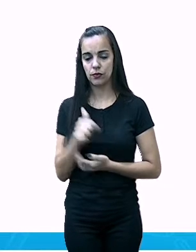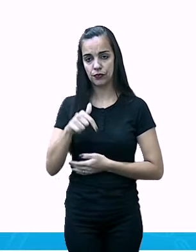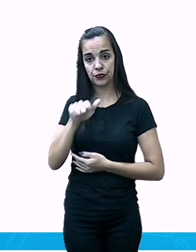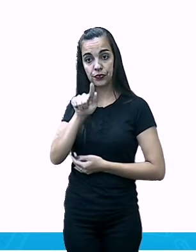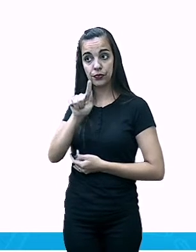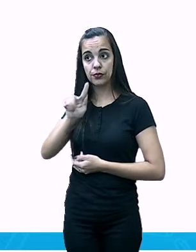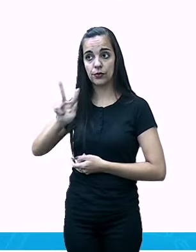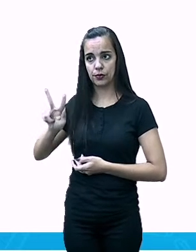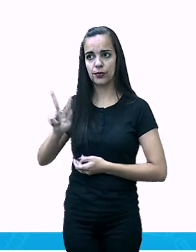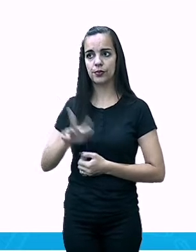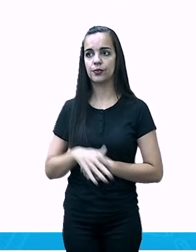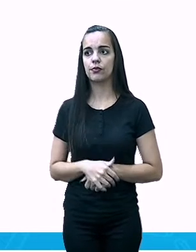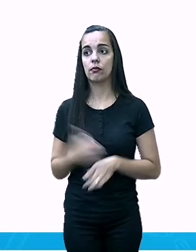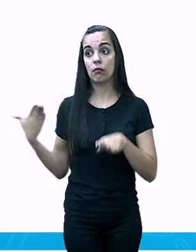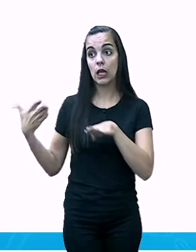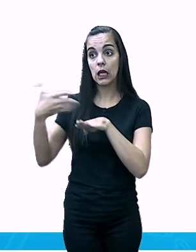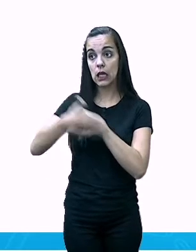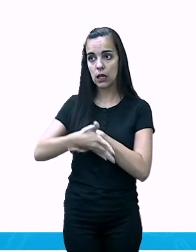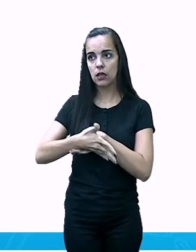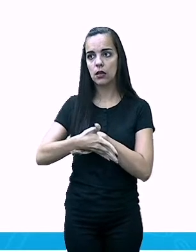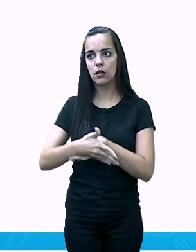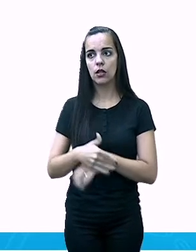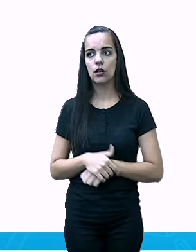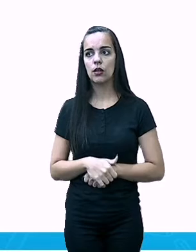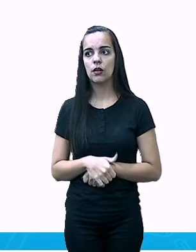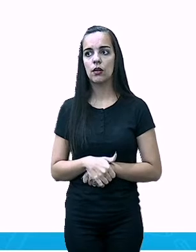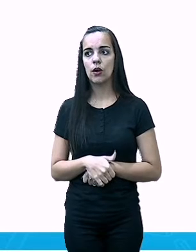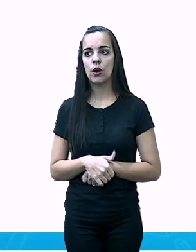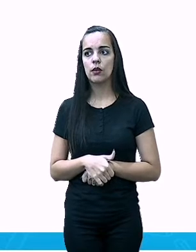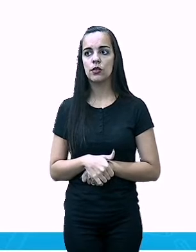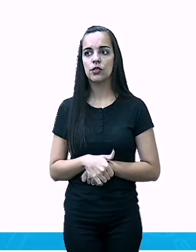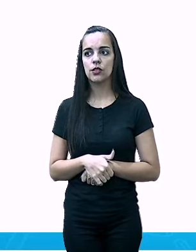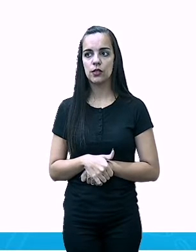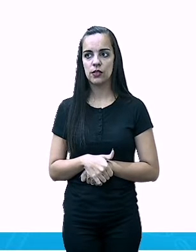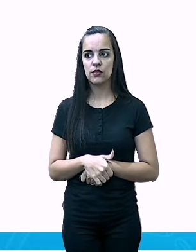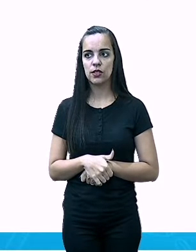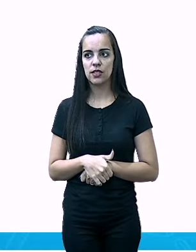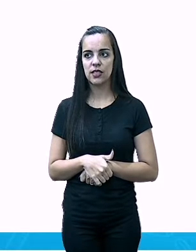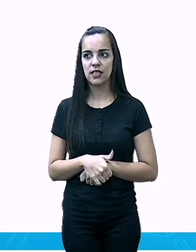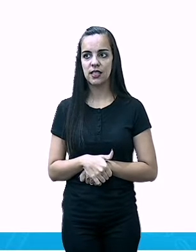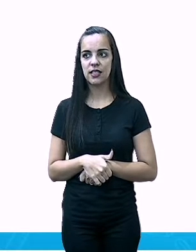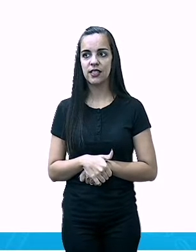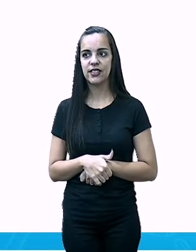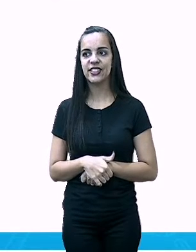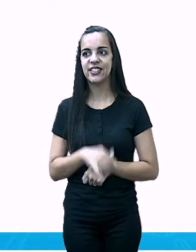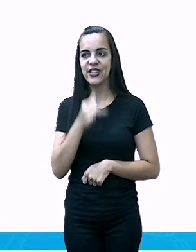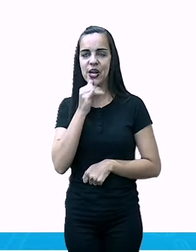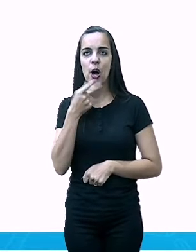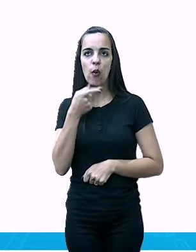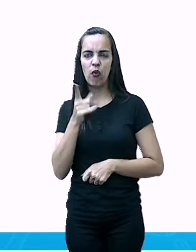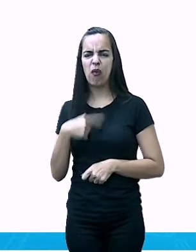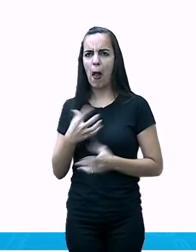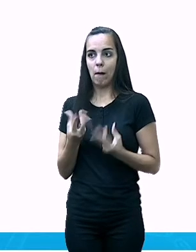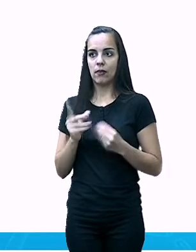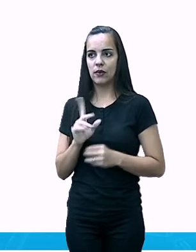Valadares. Entraram no penúltimo ano. Não vou nem falar que em 2020.